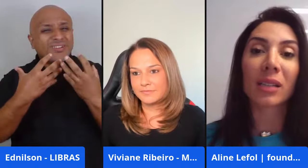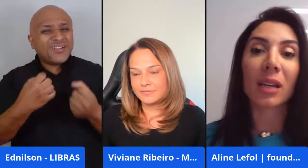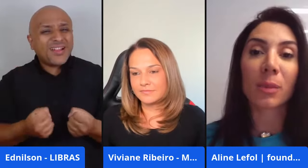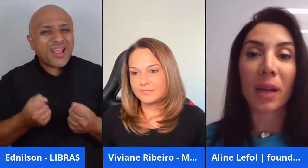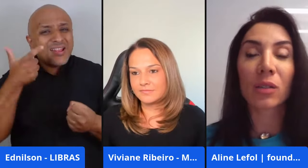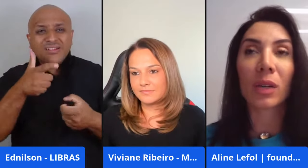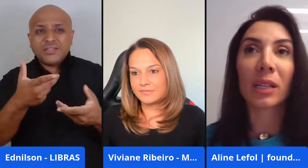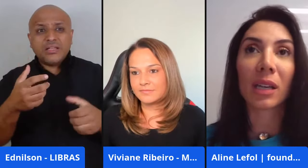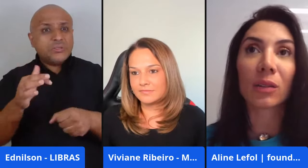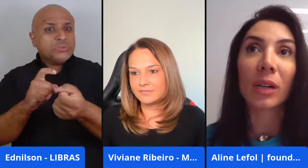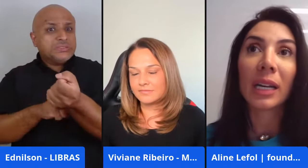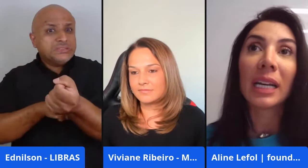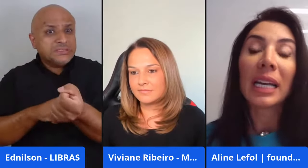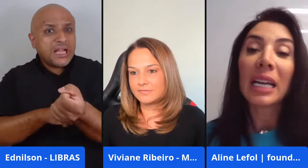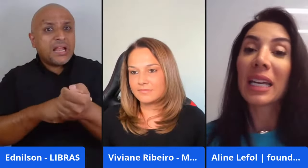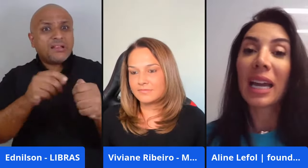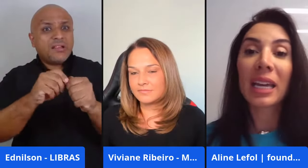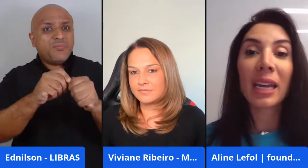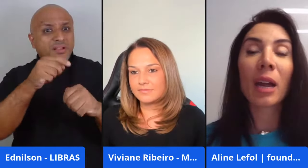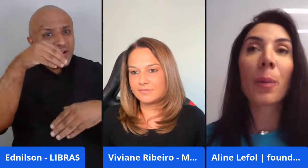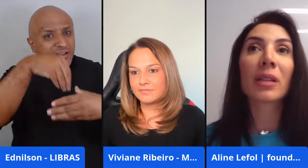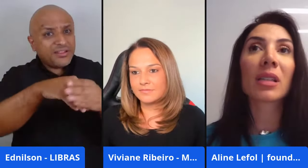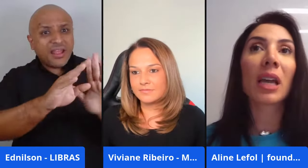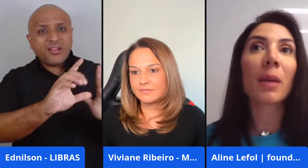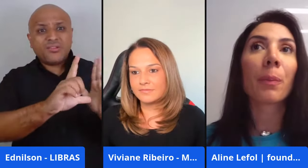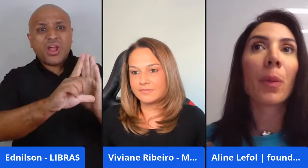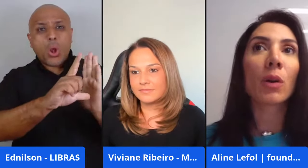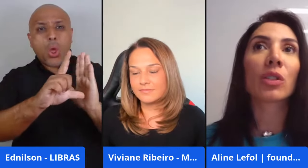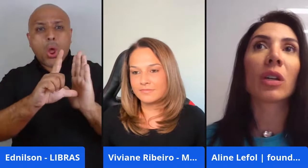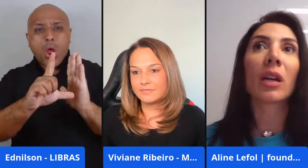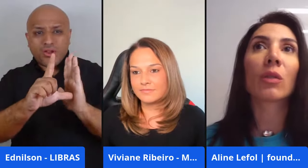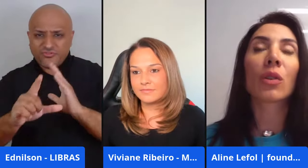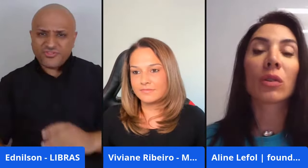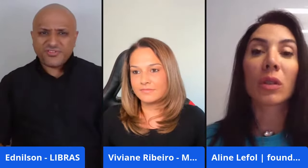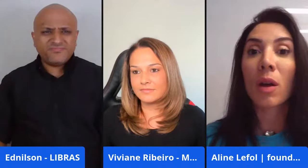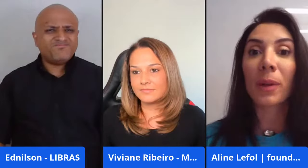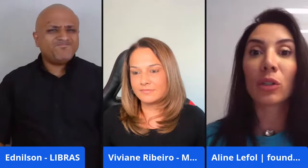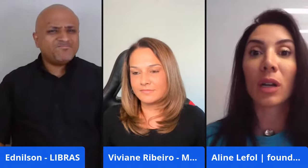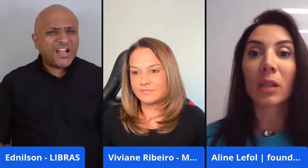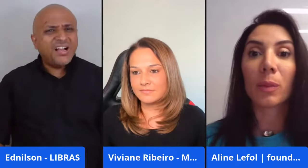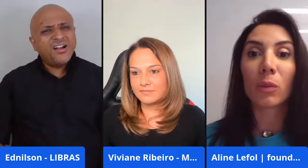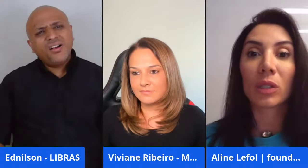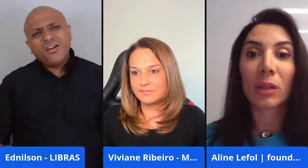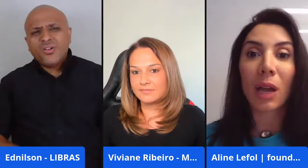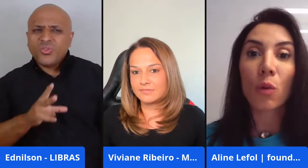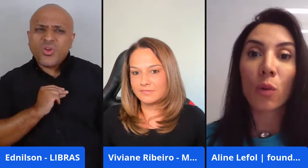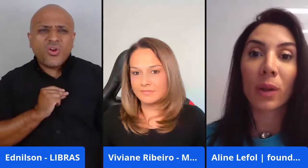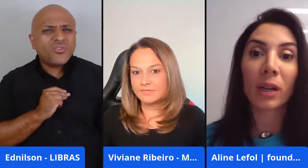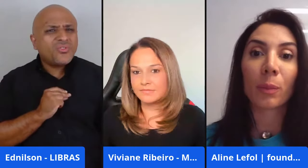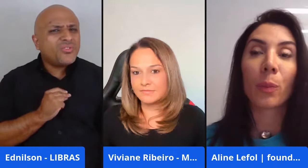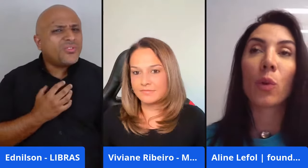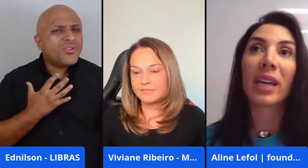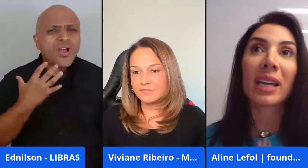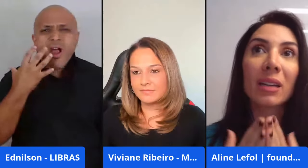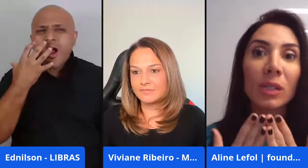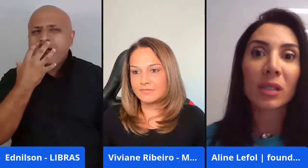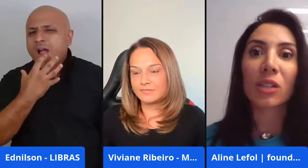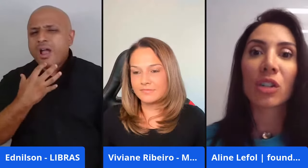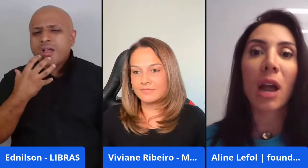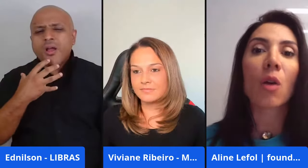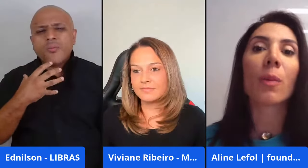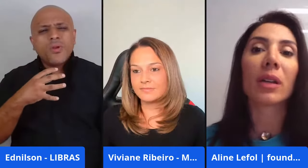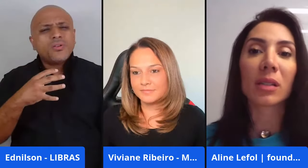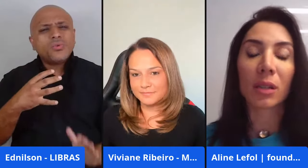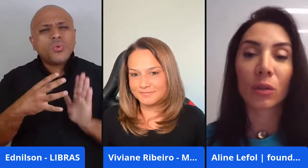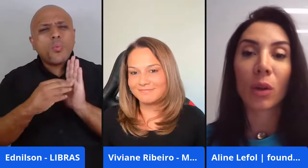tanto estresse que eles passam ali dentro. E aí eu pensei, poxa, eu sou tão apaixonada pelo modelo da Uber, por que que não